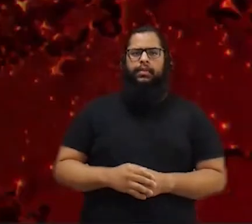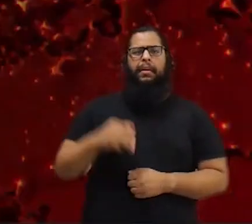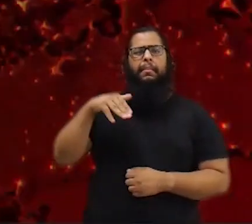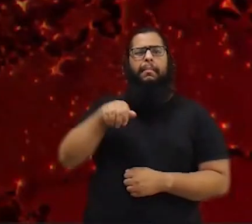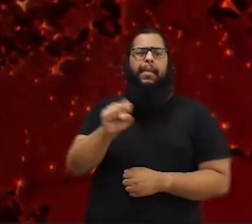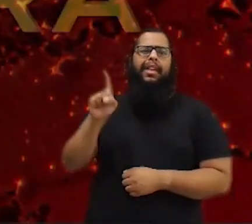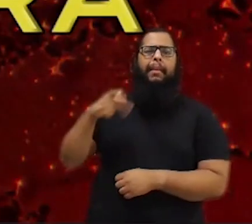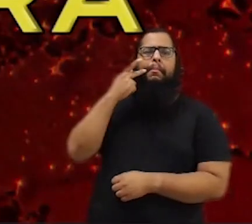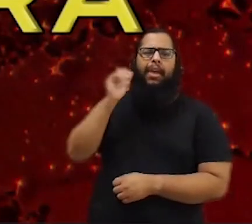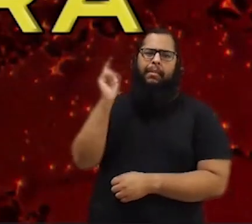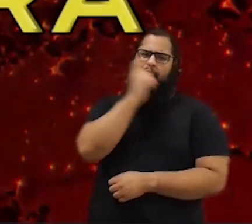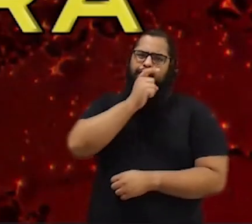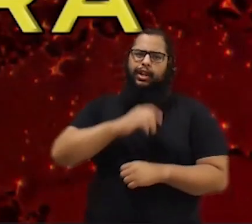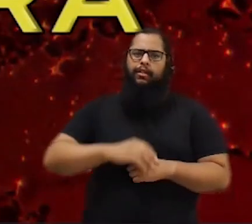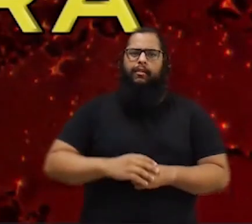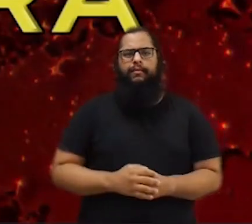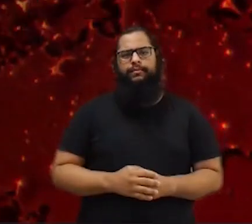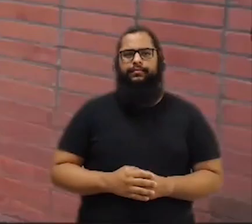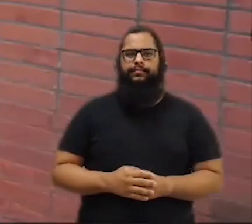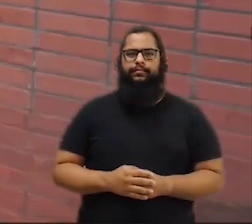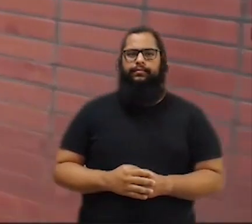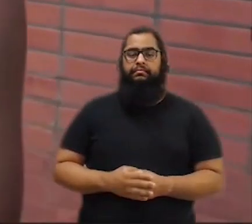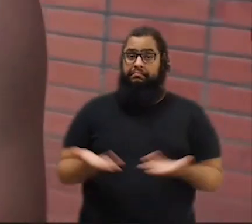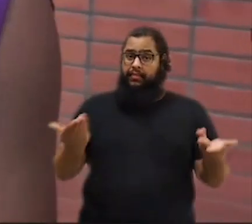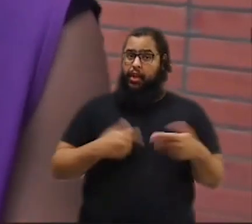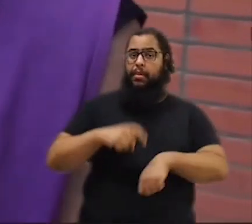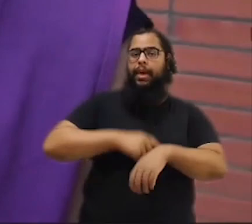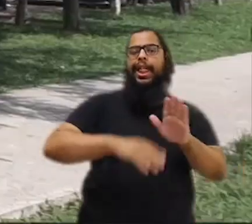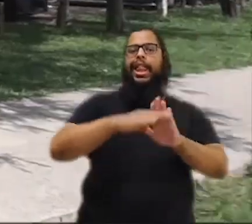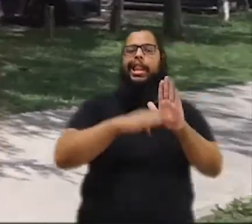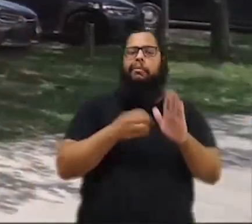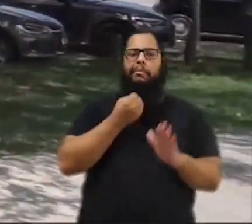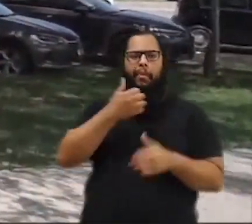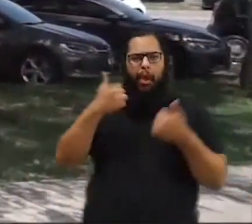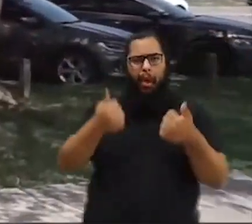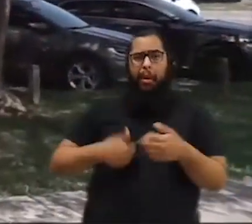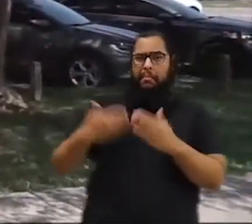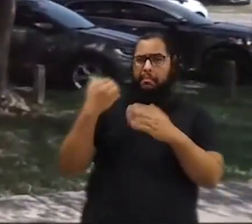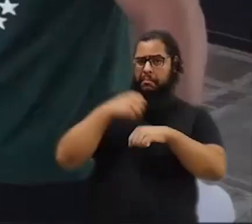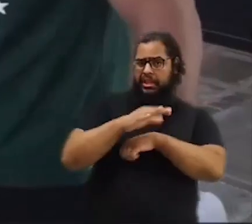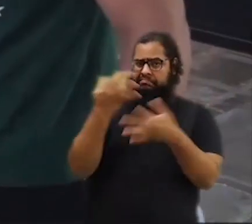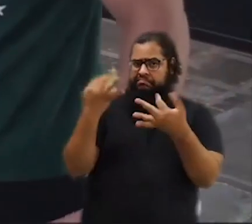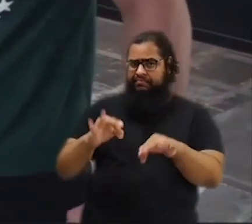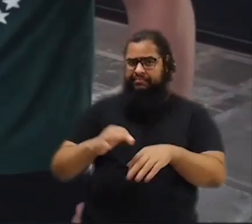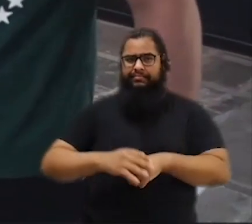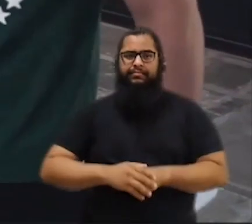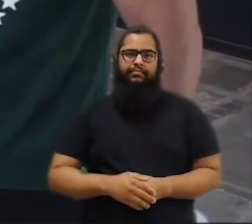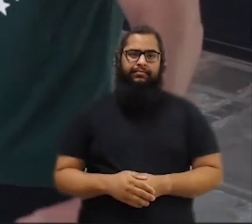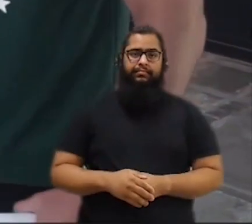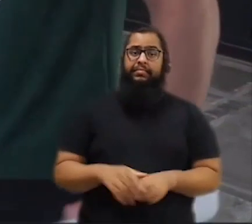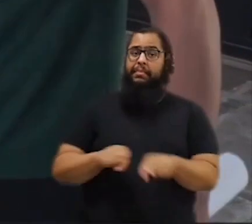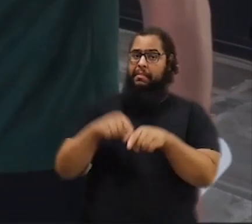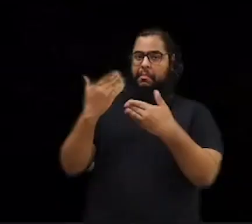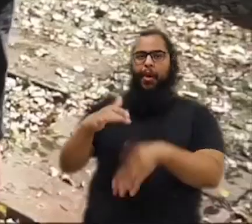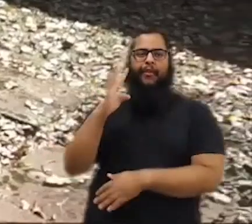Massa é o pai da mentira. Agora é hora da lista boa. Pistas bem plantadas. Que prova